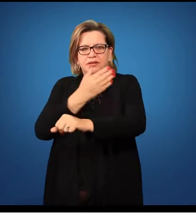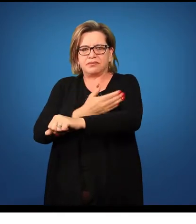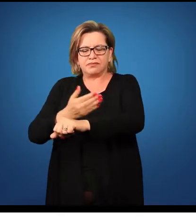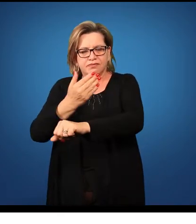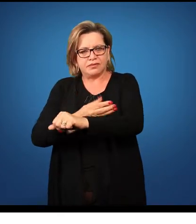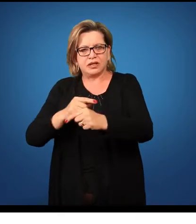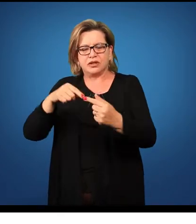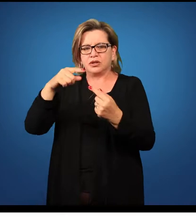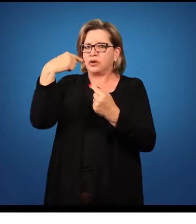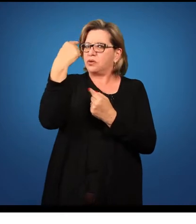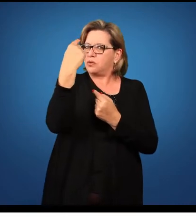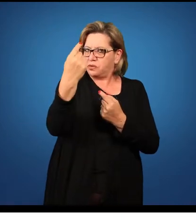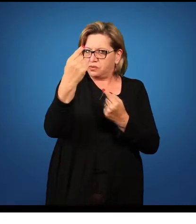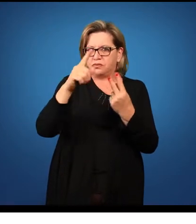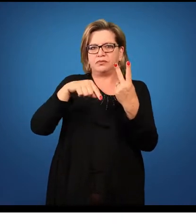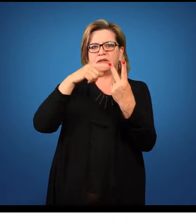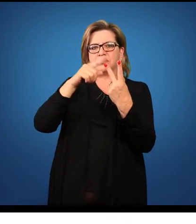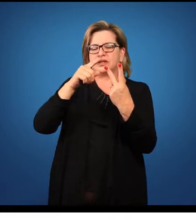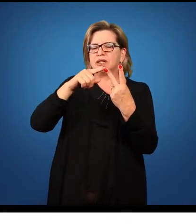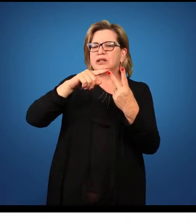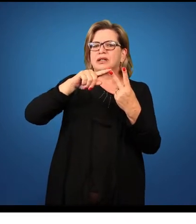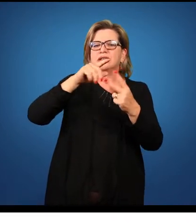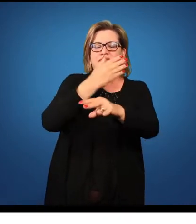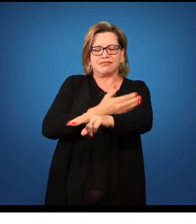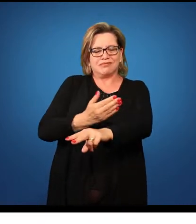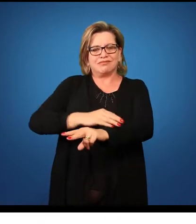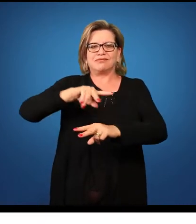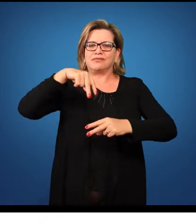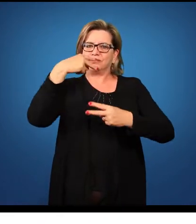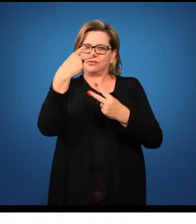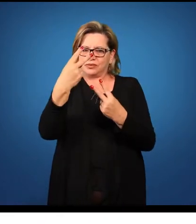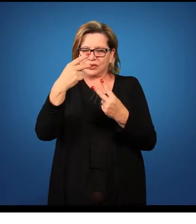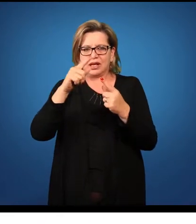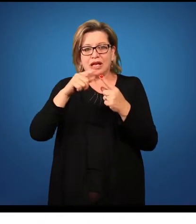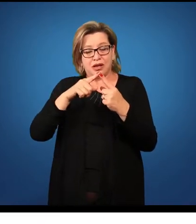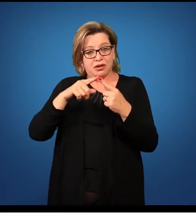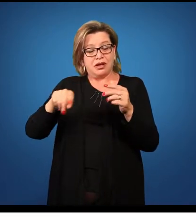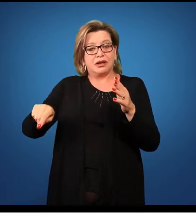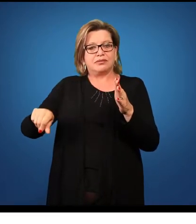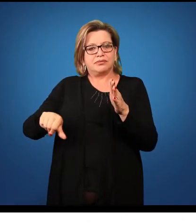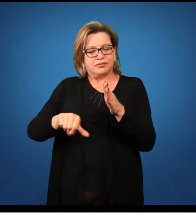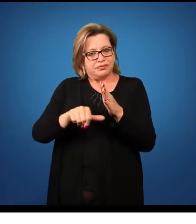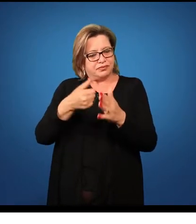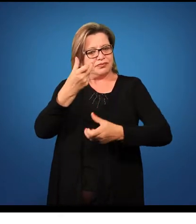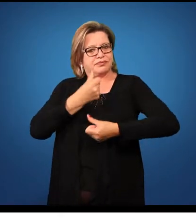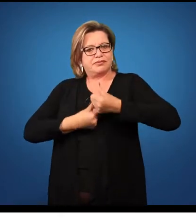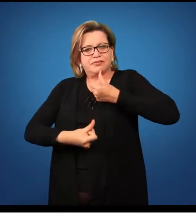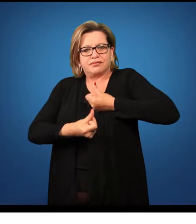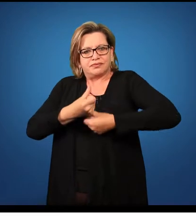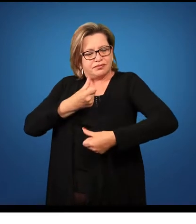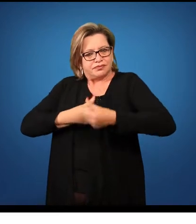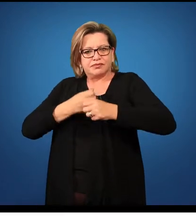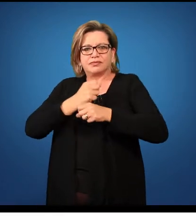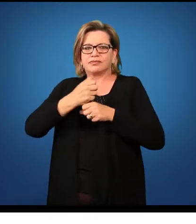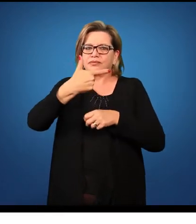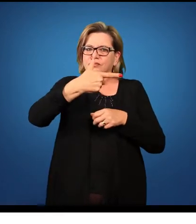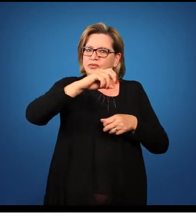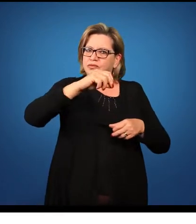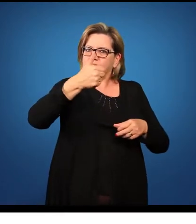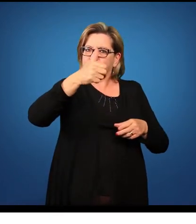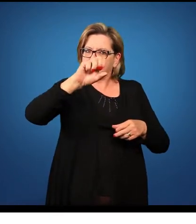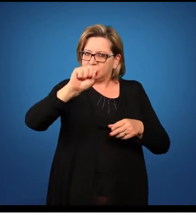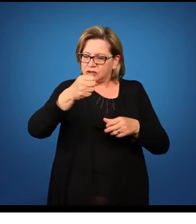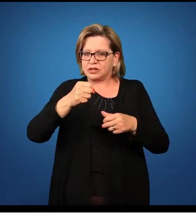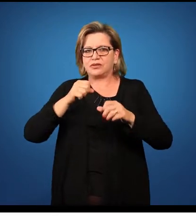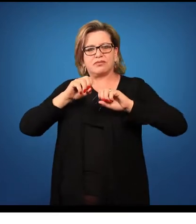supervisionado I e o estágio supervisionado II. Neste primeiro semestre de 2018, nós vamos trabalhar com o